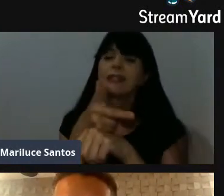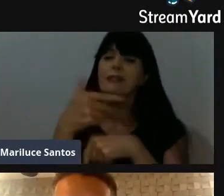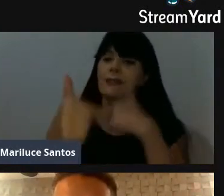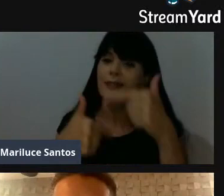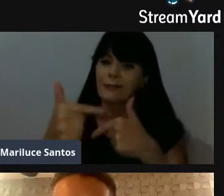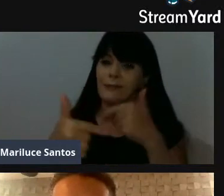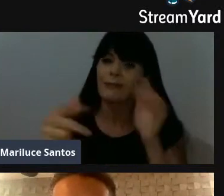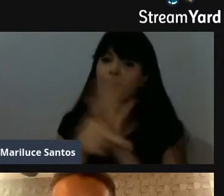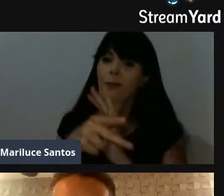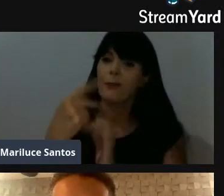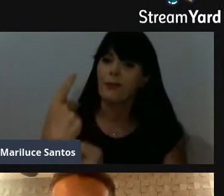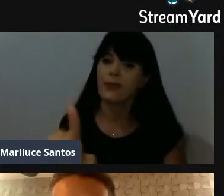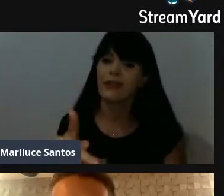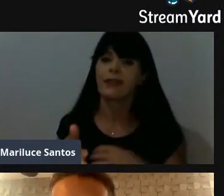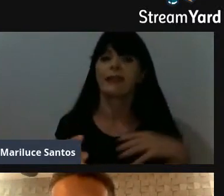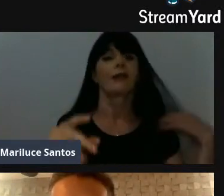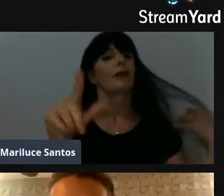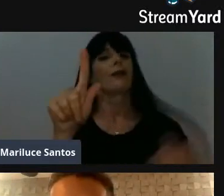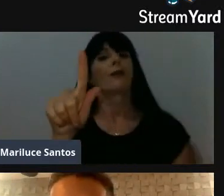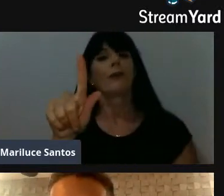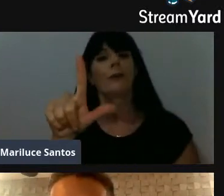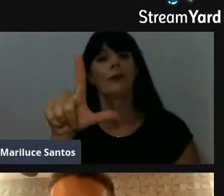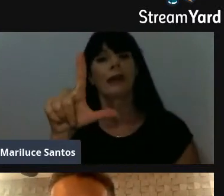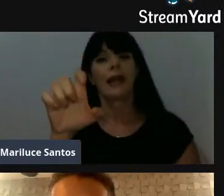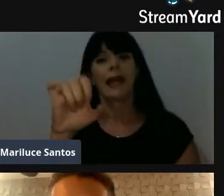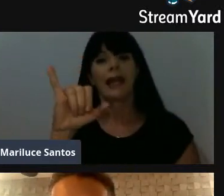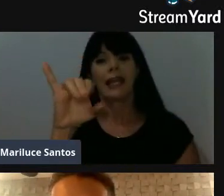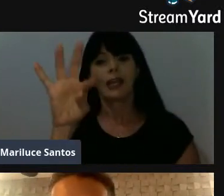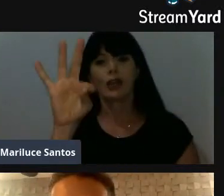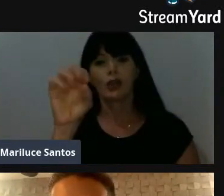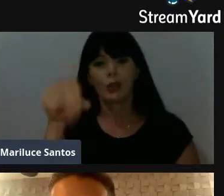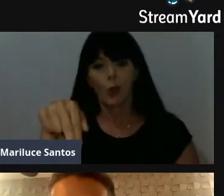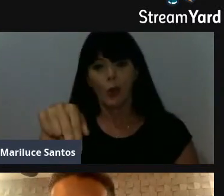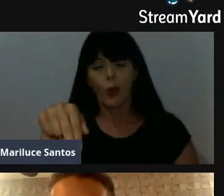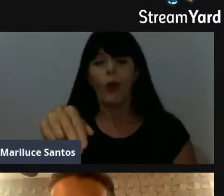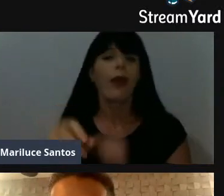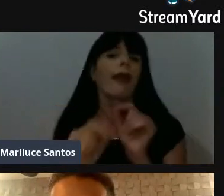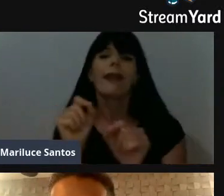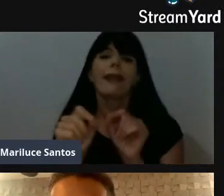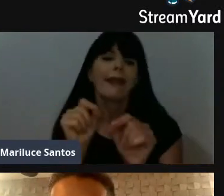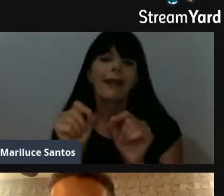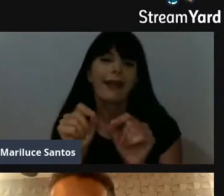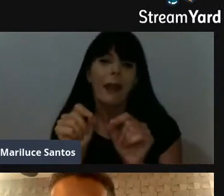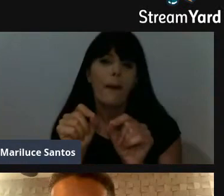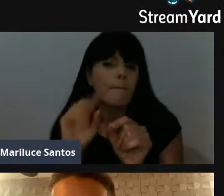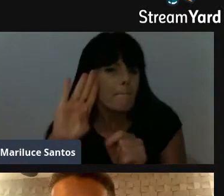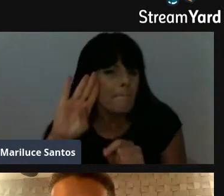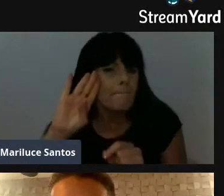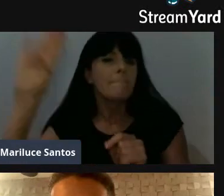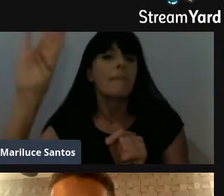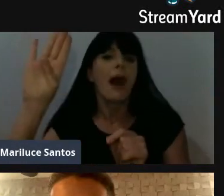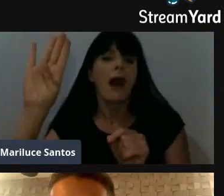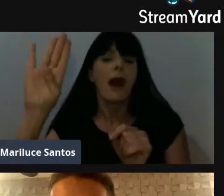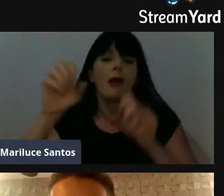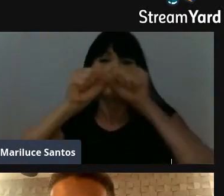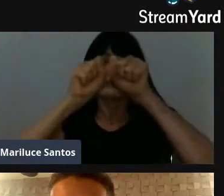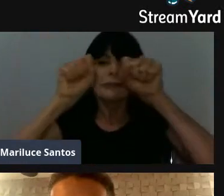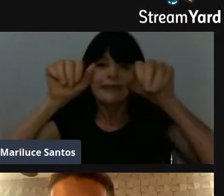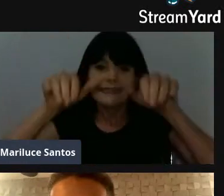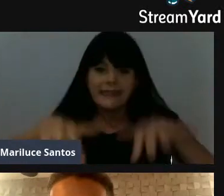O Gleiton, ele está na ponta da organização do sistema político-social da cidade.